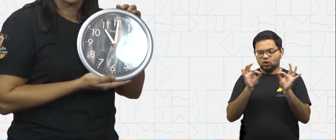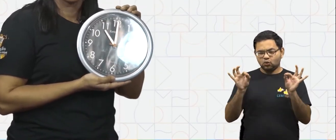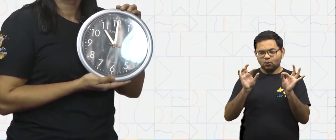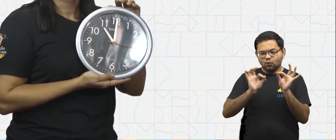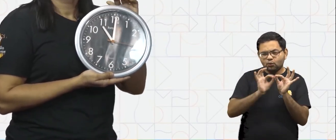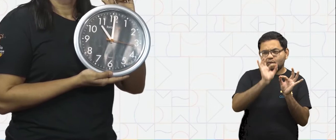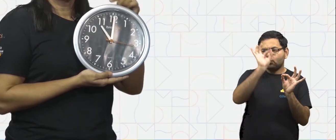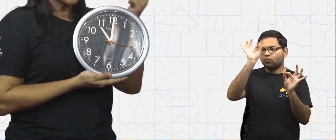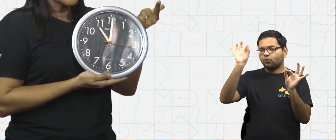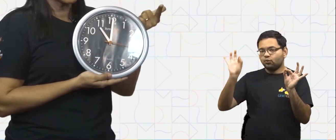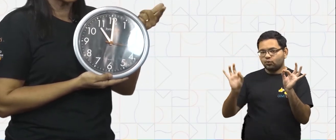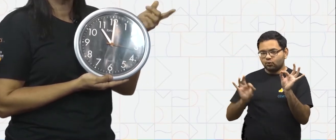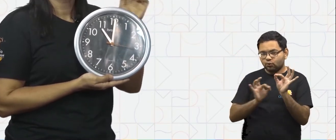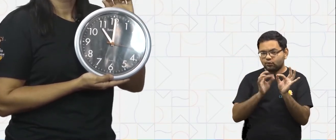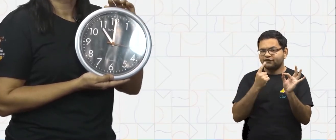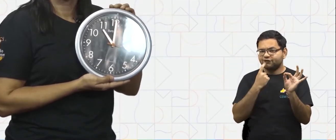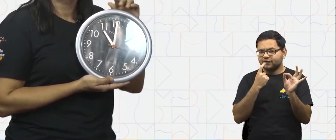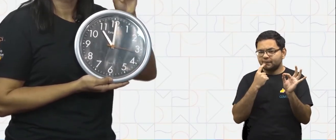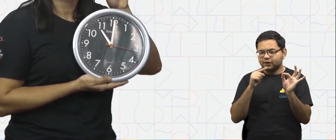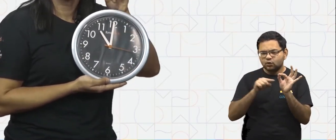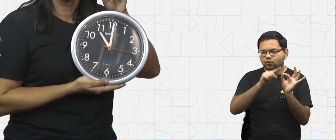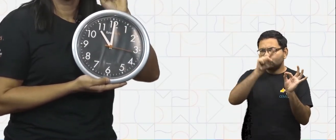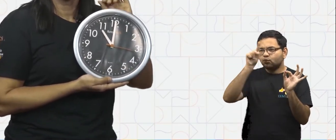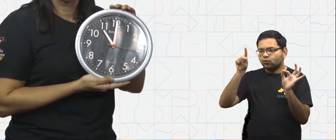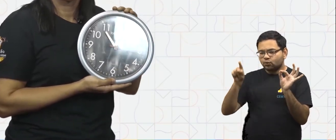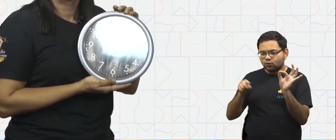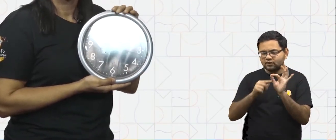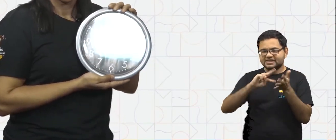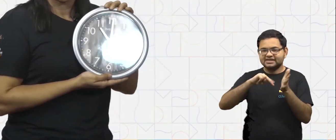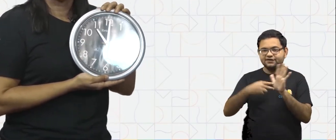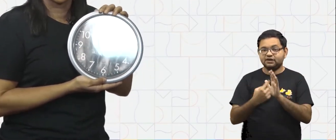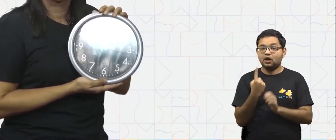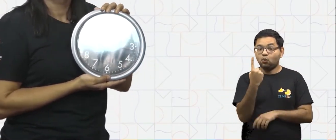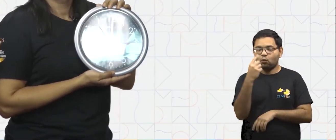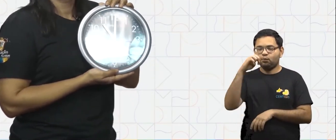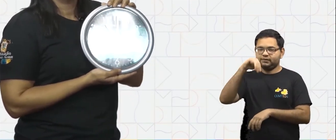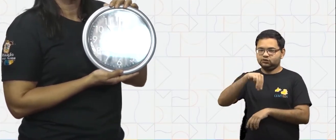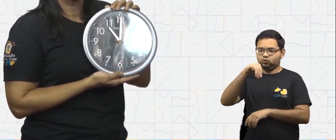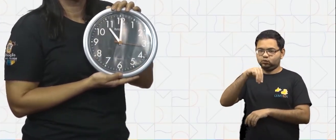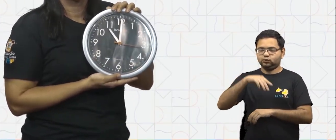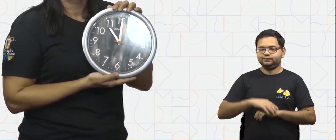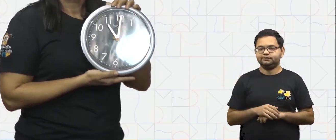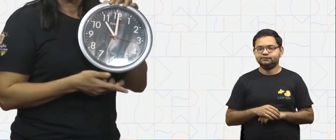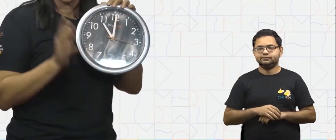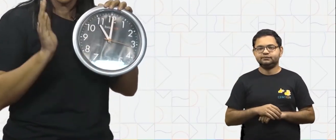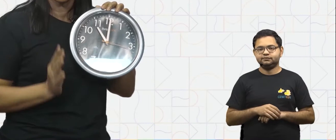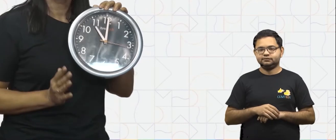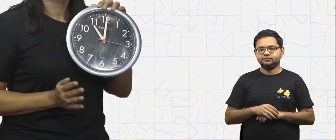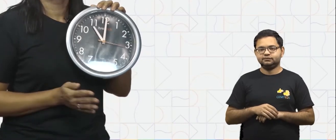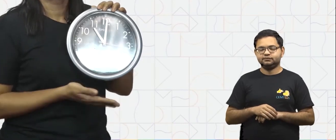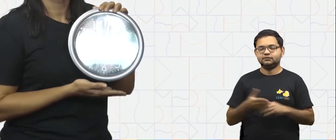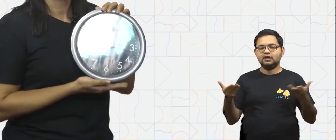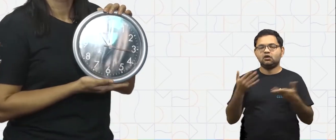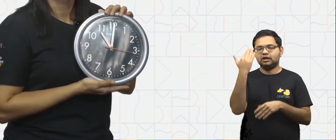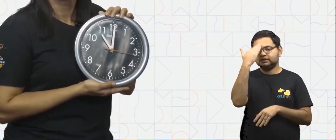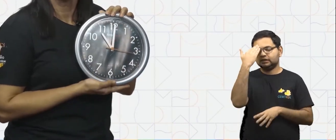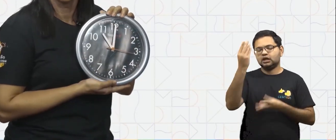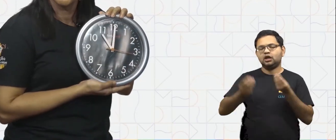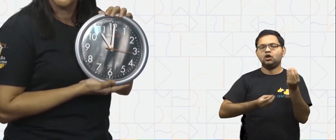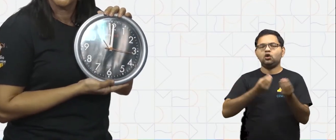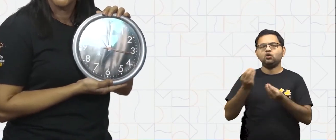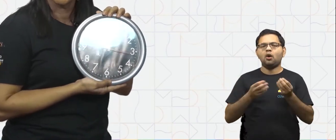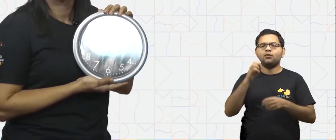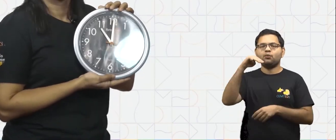ele dá, no relógio temos um minuto. Agora, vamos entender como funcionam os